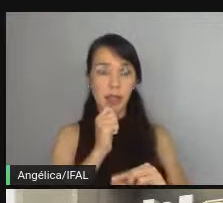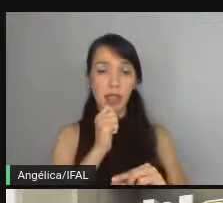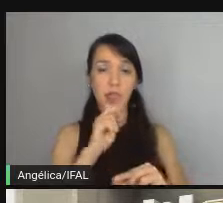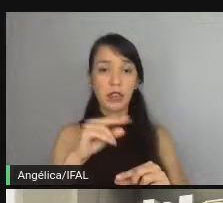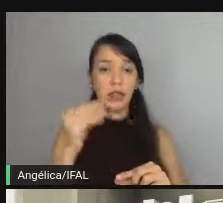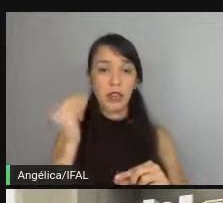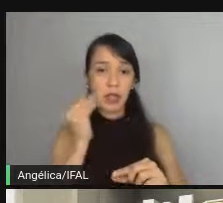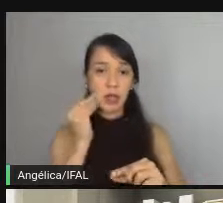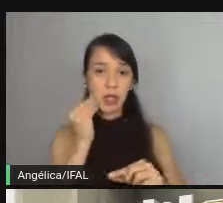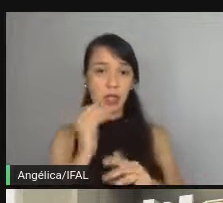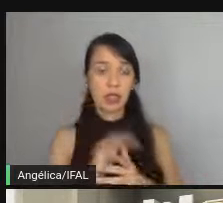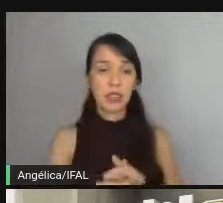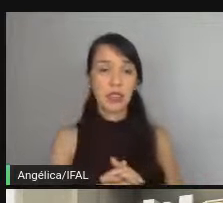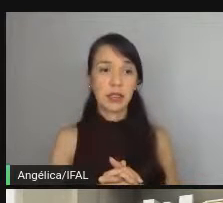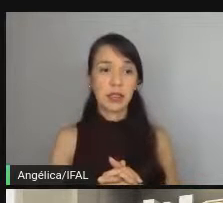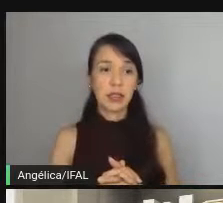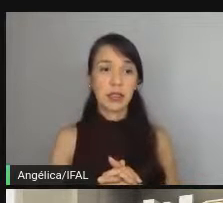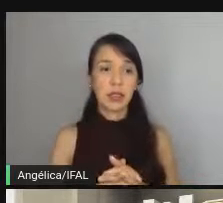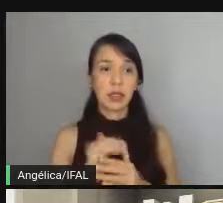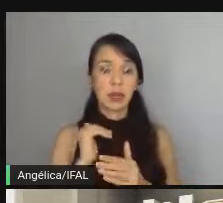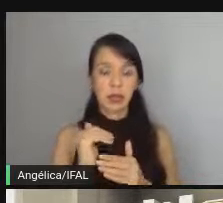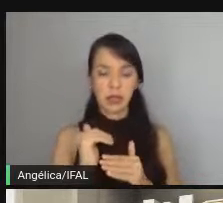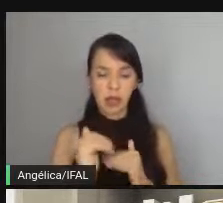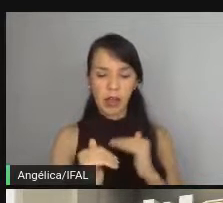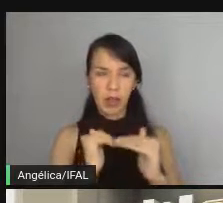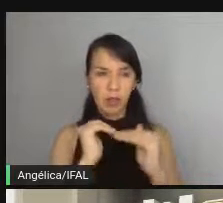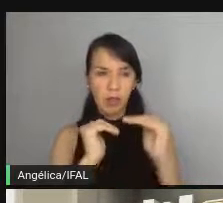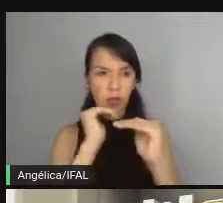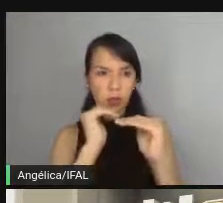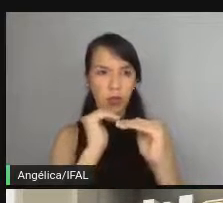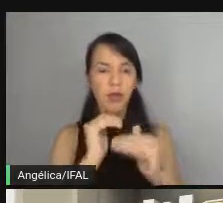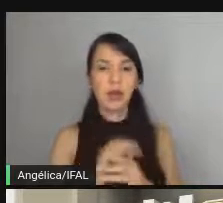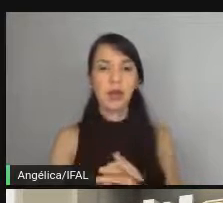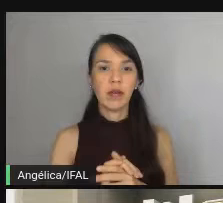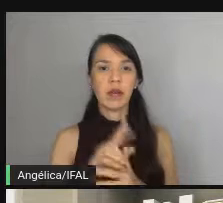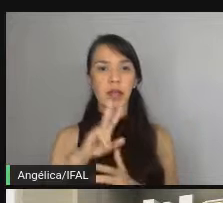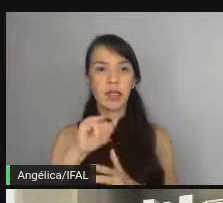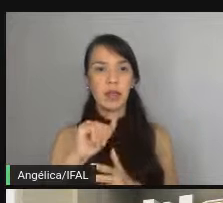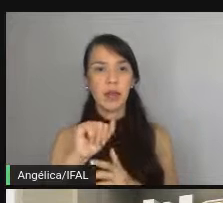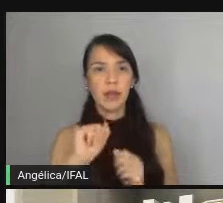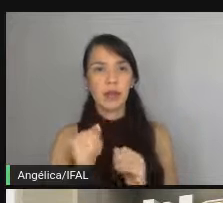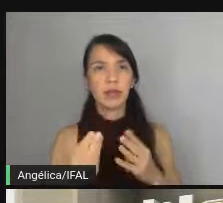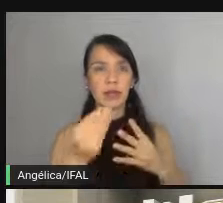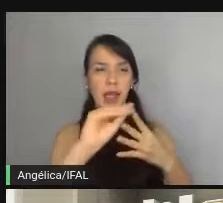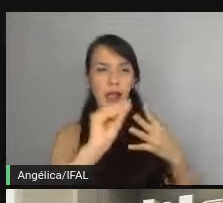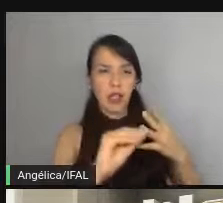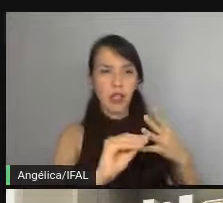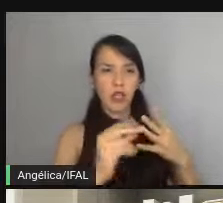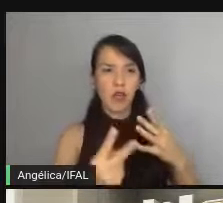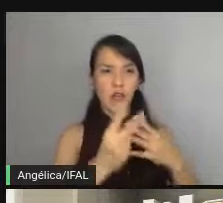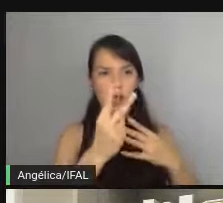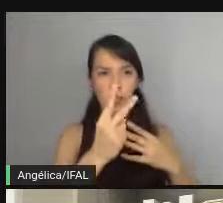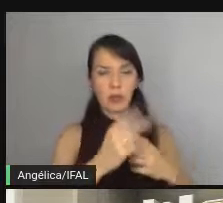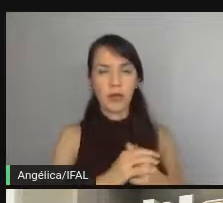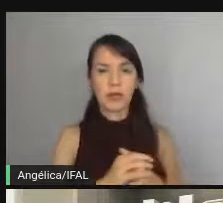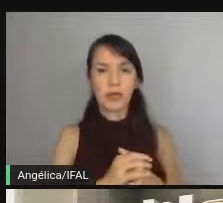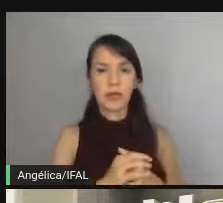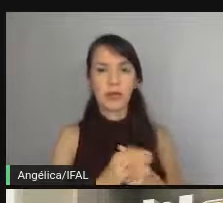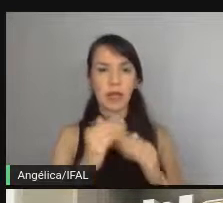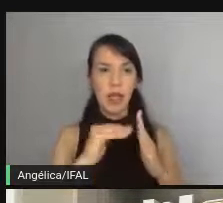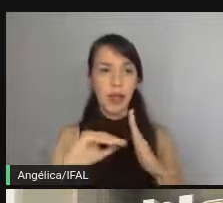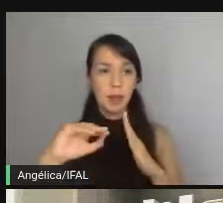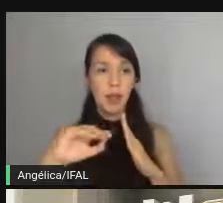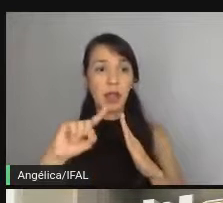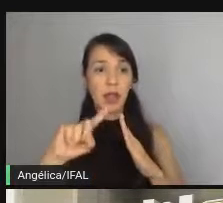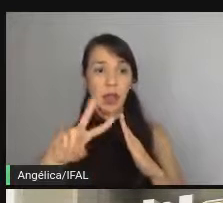teste e no crescimento dele para fazer o teste passar, a gente pode até adicionar valores estáticos para fazer ele passar e